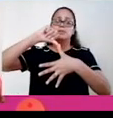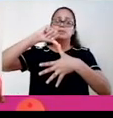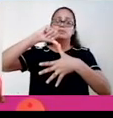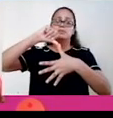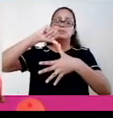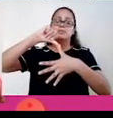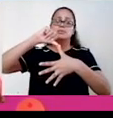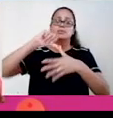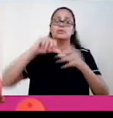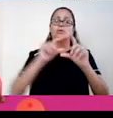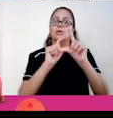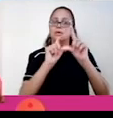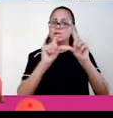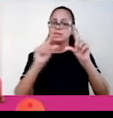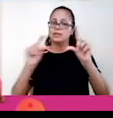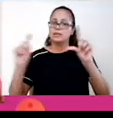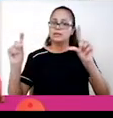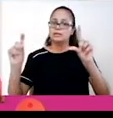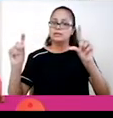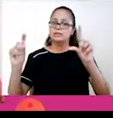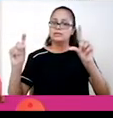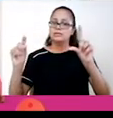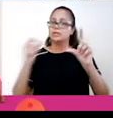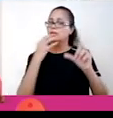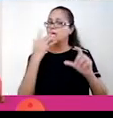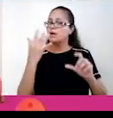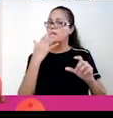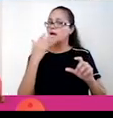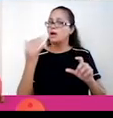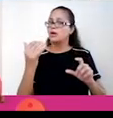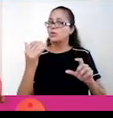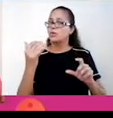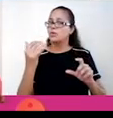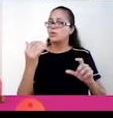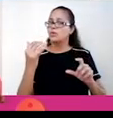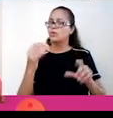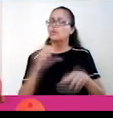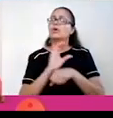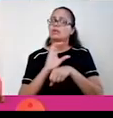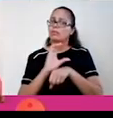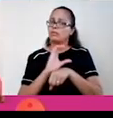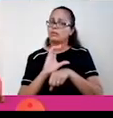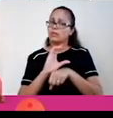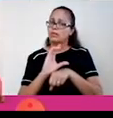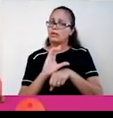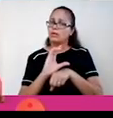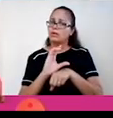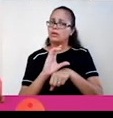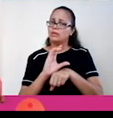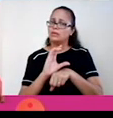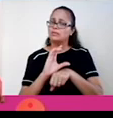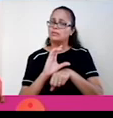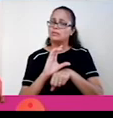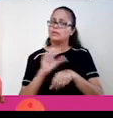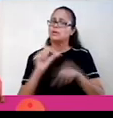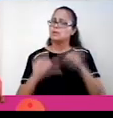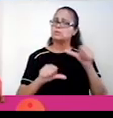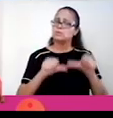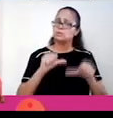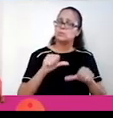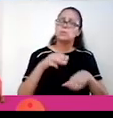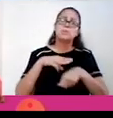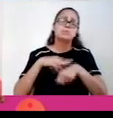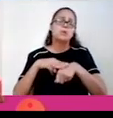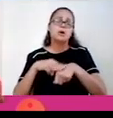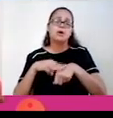e aqui na legenda, de acordo com o tom, que varia desde um cinza até uma tonalidade de um marrom